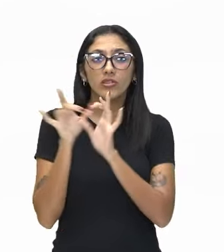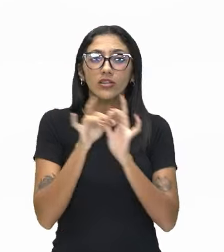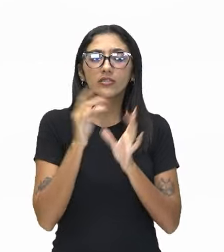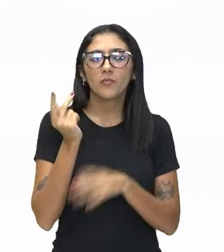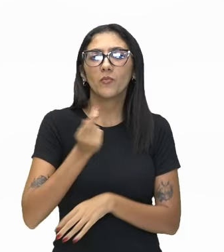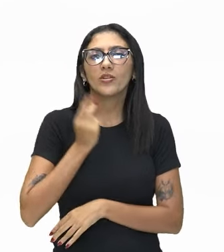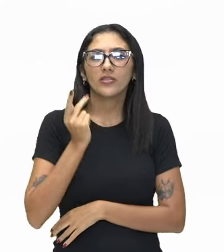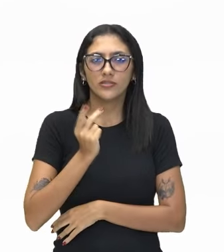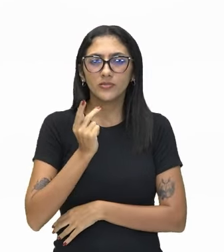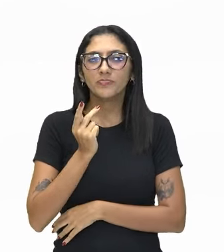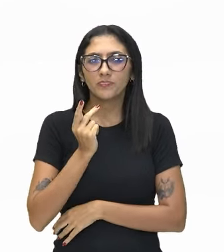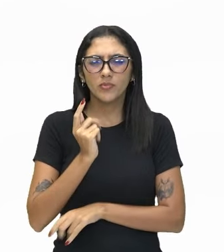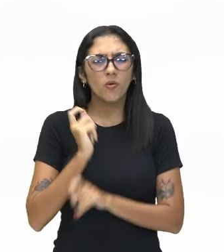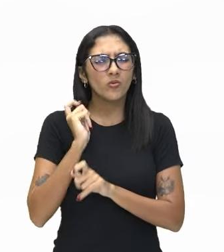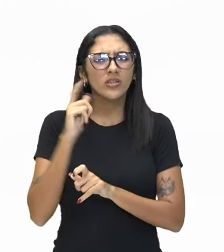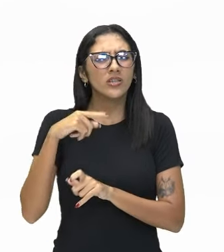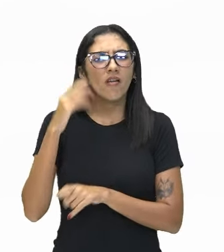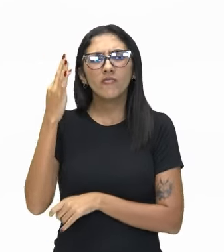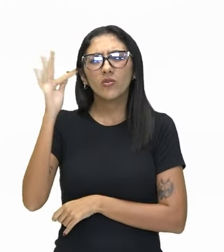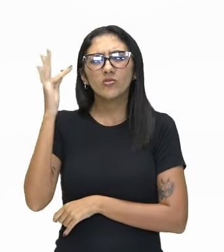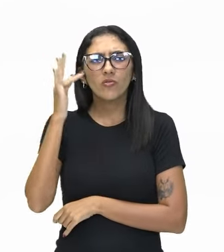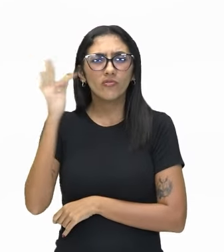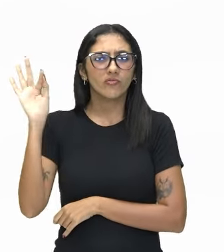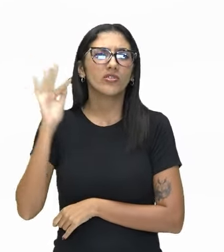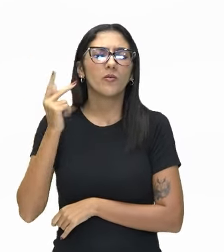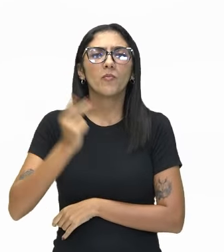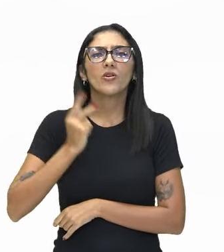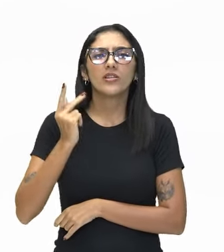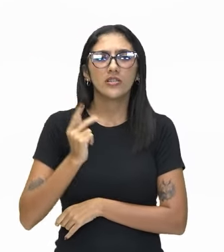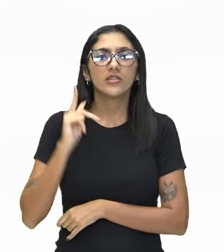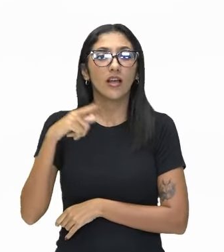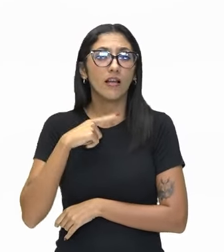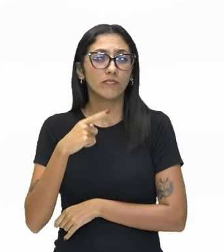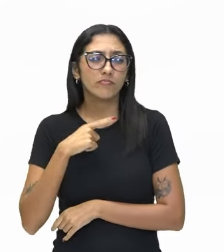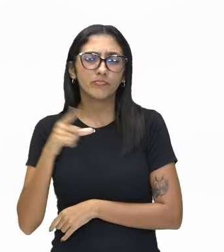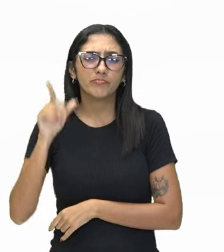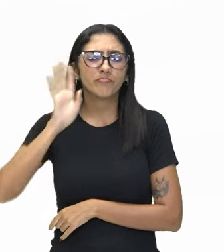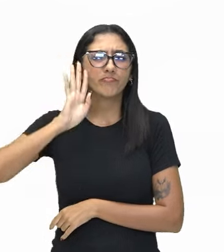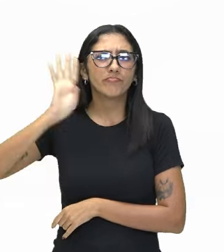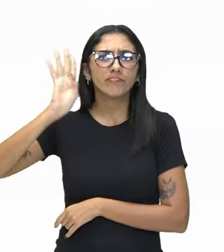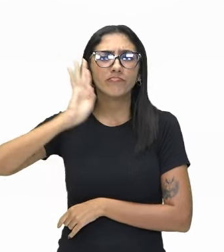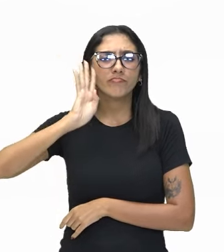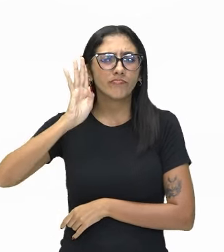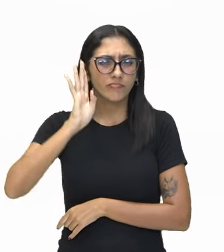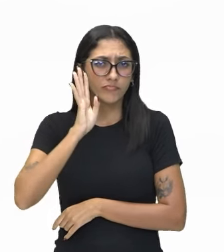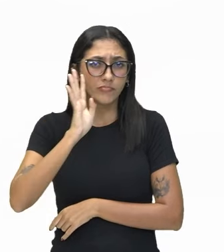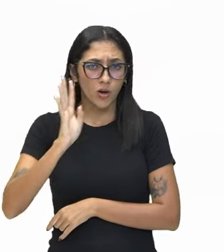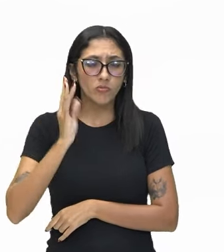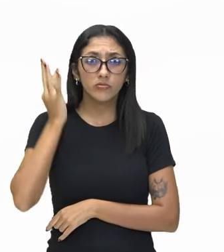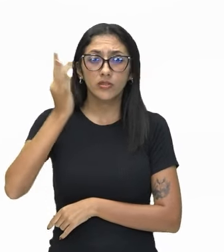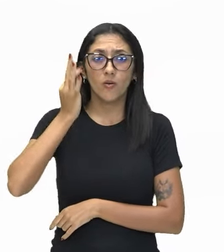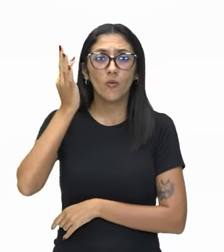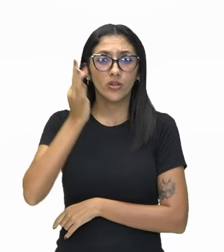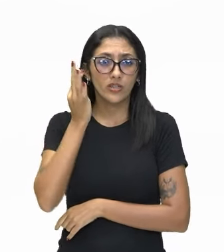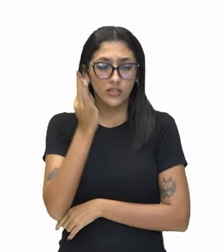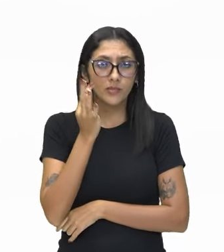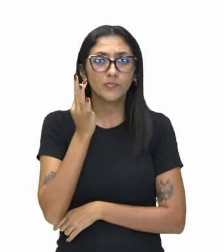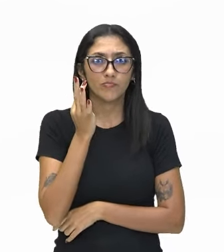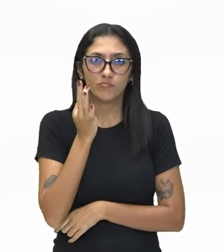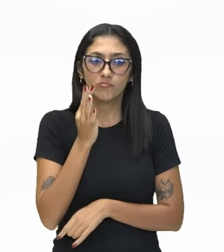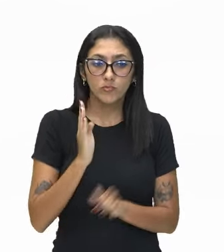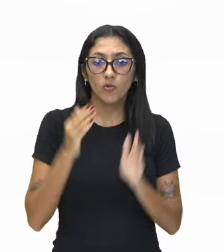tá certo? O que a filosofia política faz? Ela é aquela reflexão filosófica acerca da política.